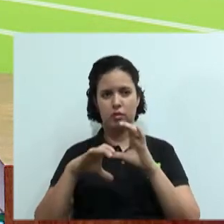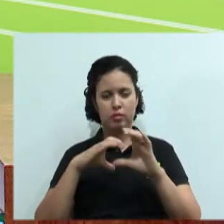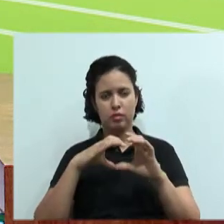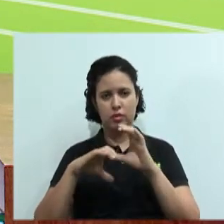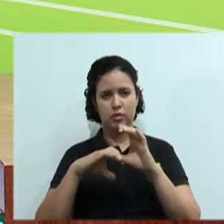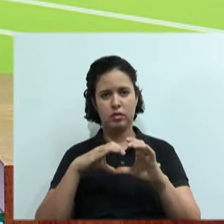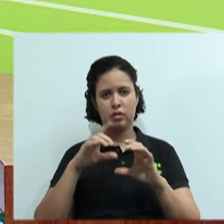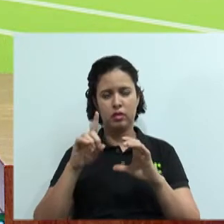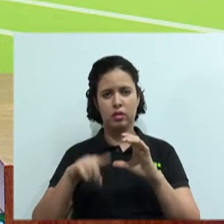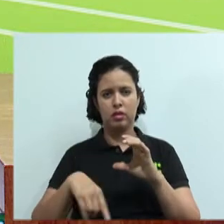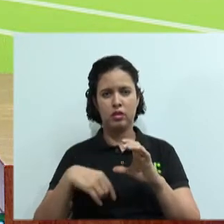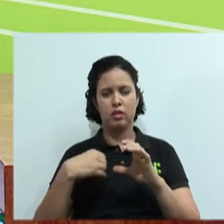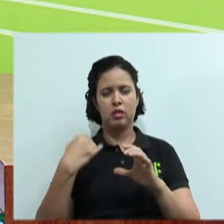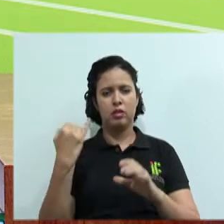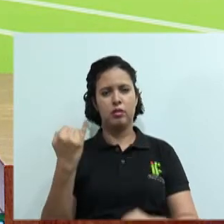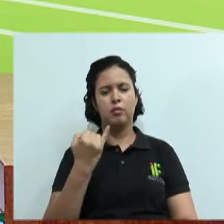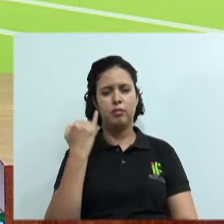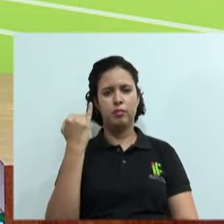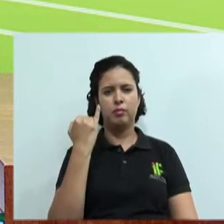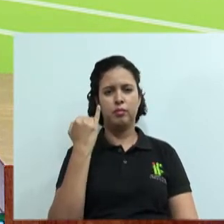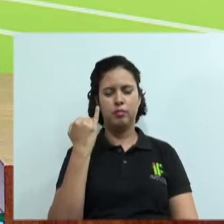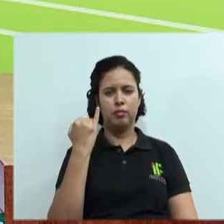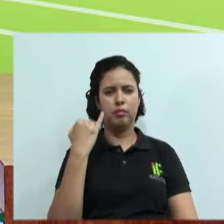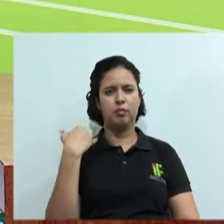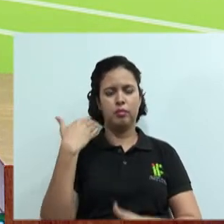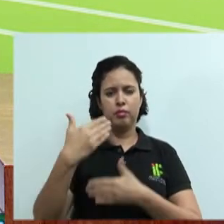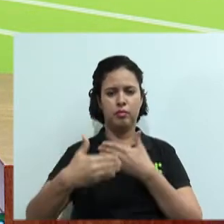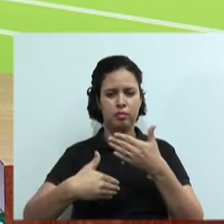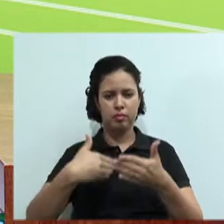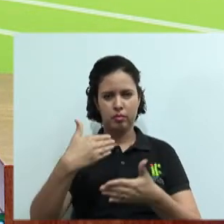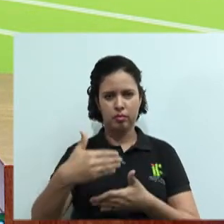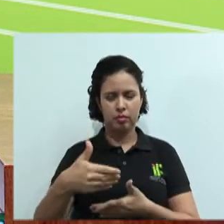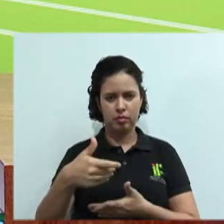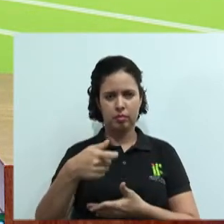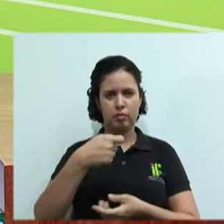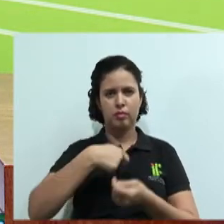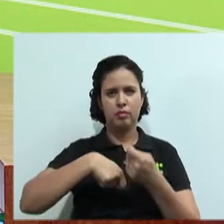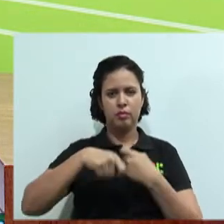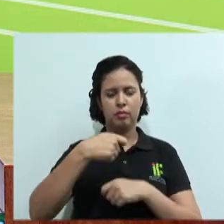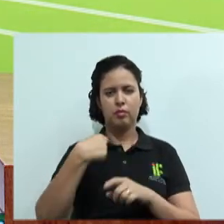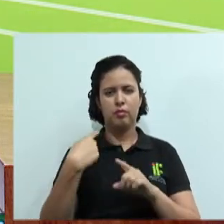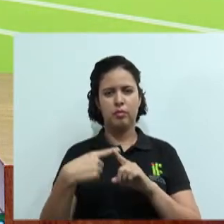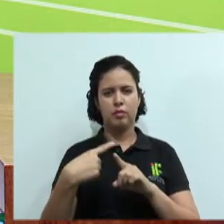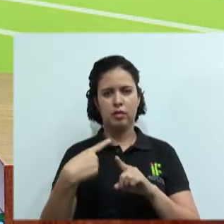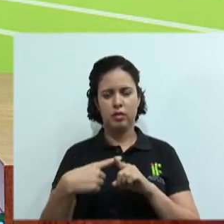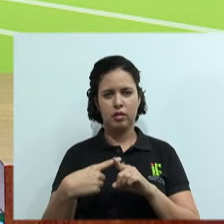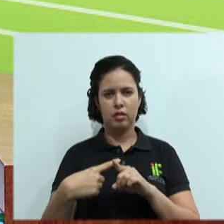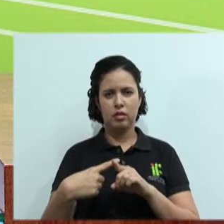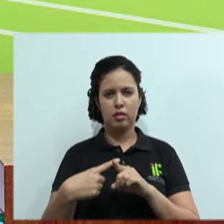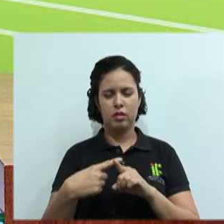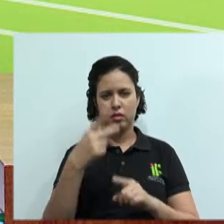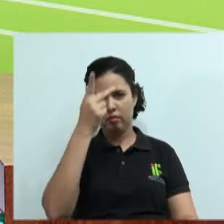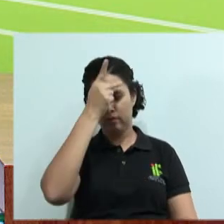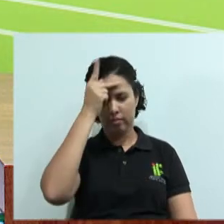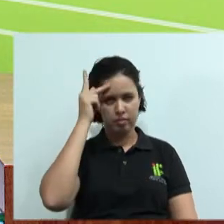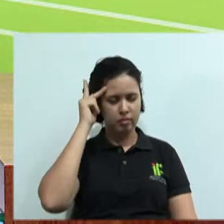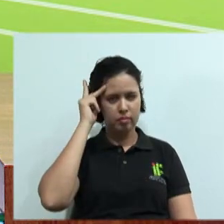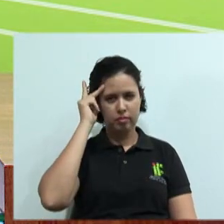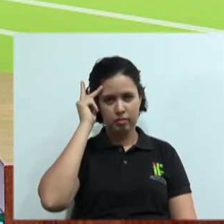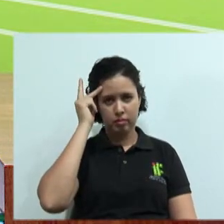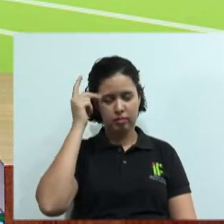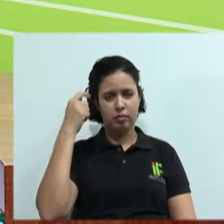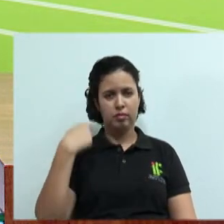ela é algo essencial para o processo de negociação. Por quê? Por que uma pessoa precisa estar